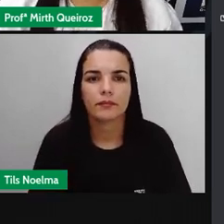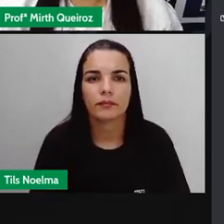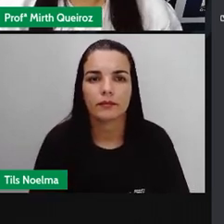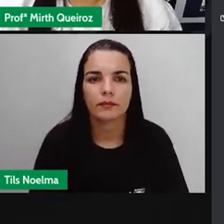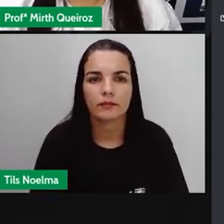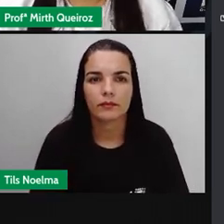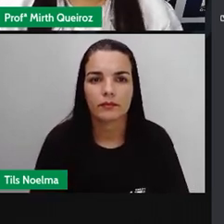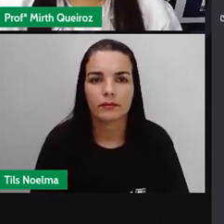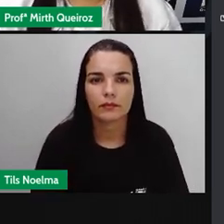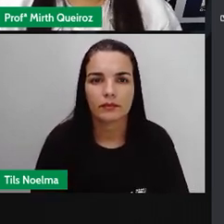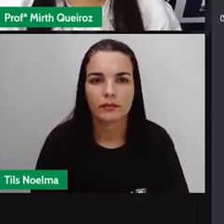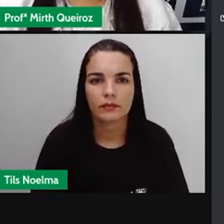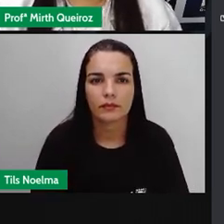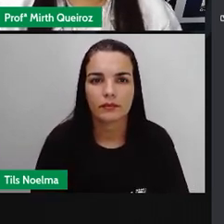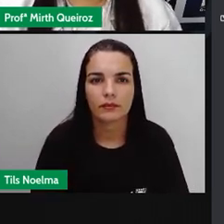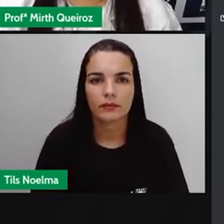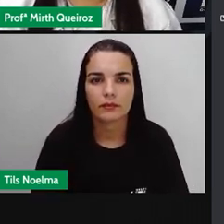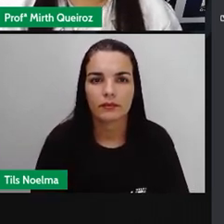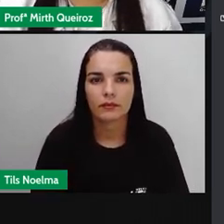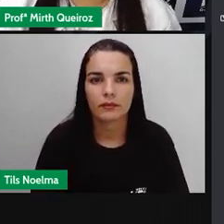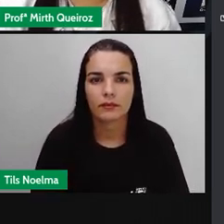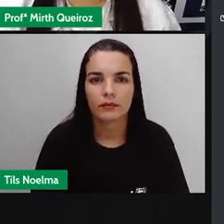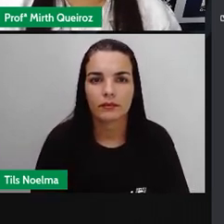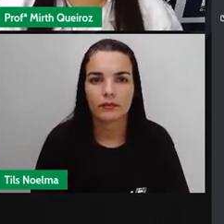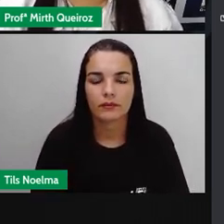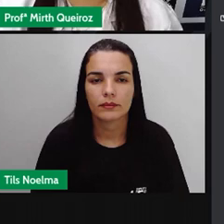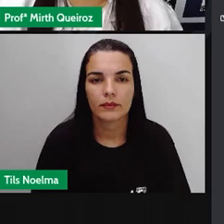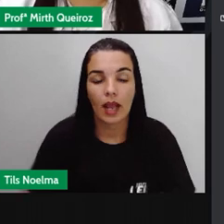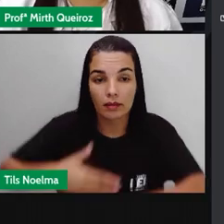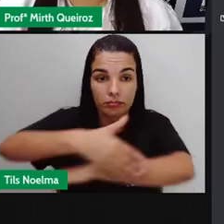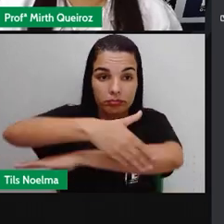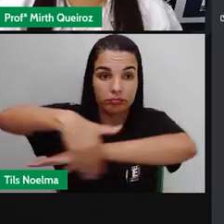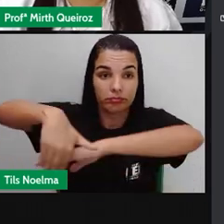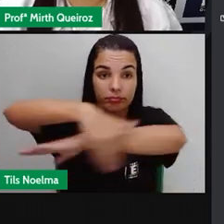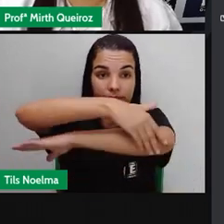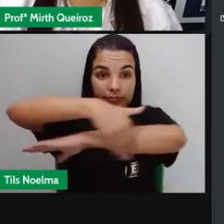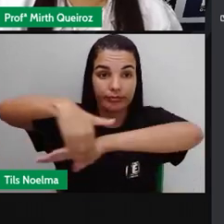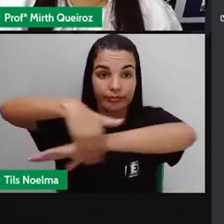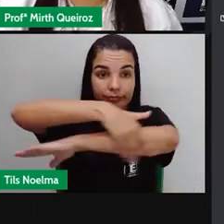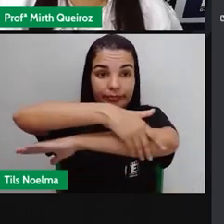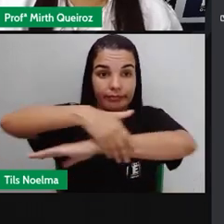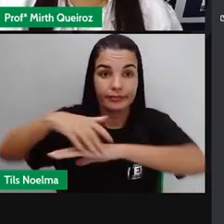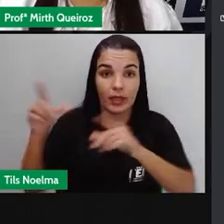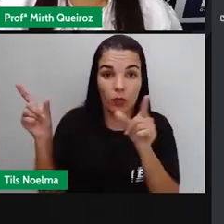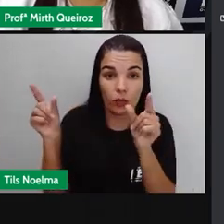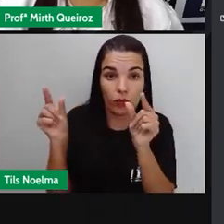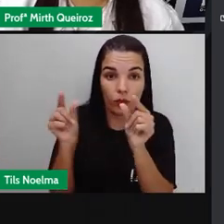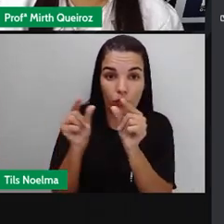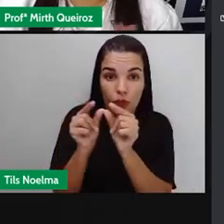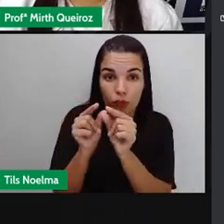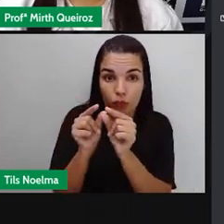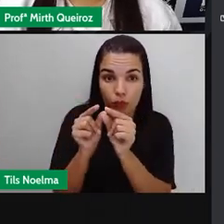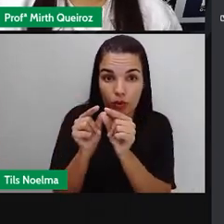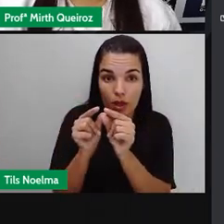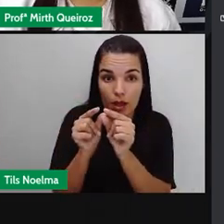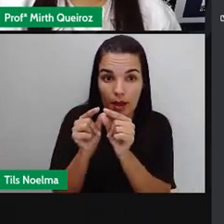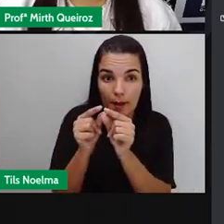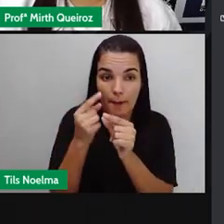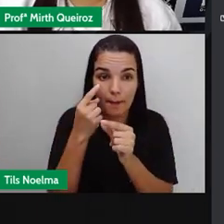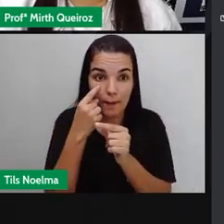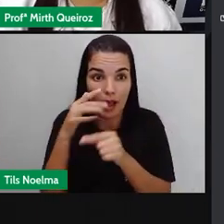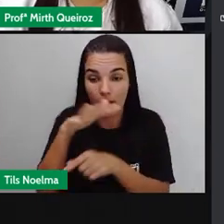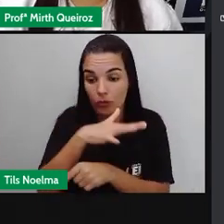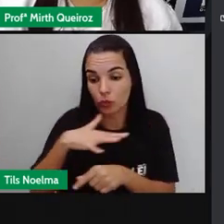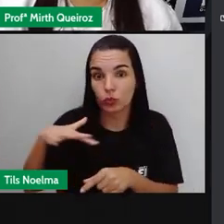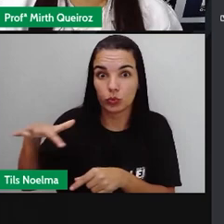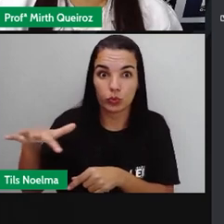Olha. Vamos pegar aqui, Feira de Santana, Maria Quitéria. A forma mais reduzida. A gente pode colocar Feira de Santana, que vai ver Feira